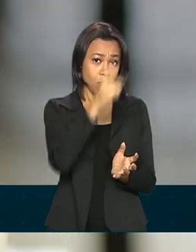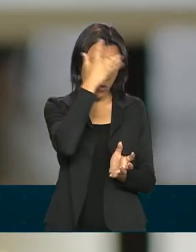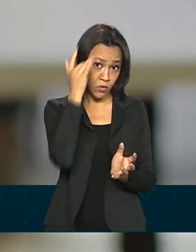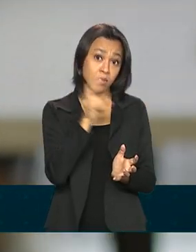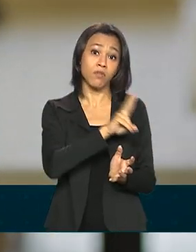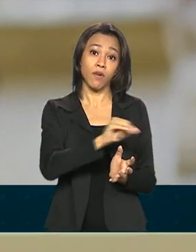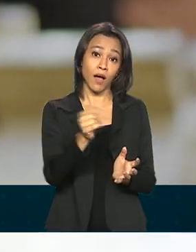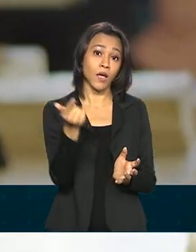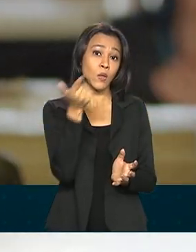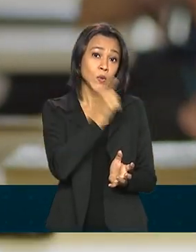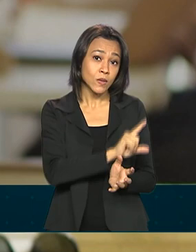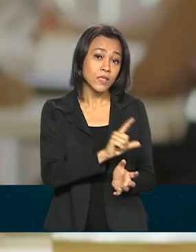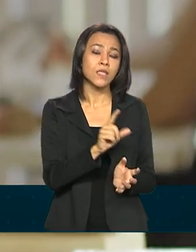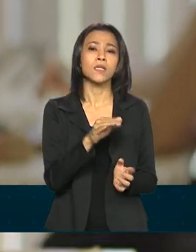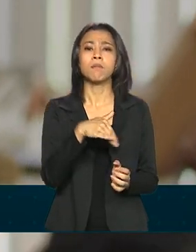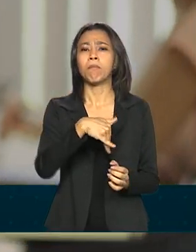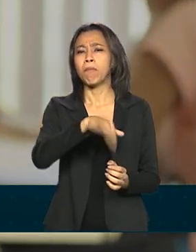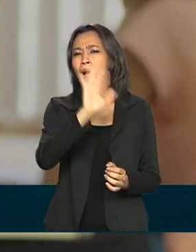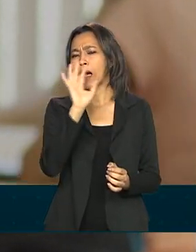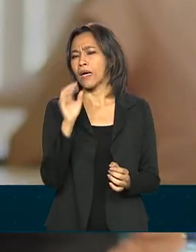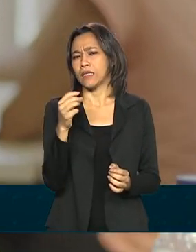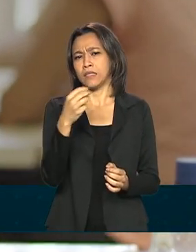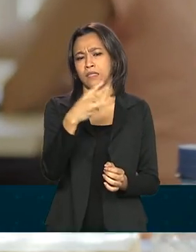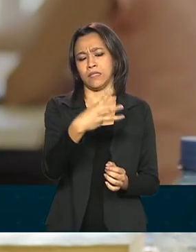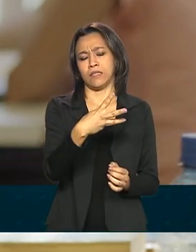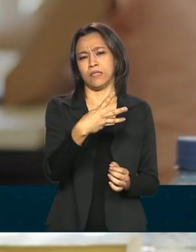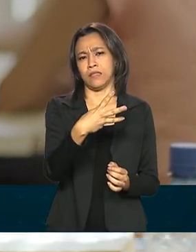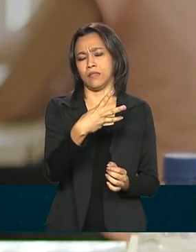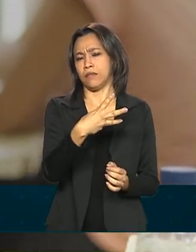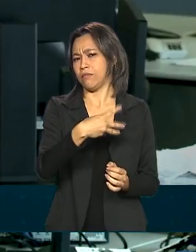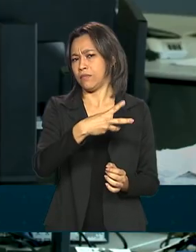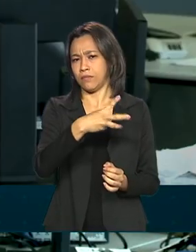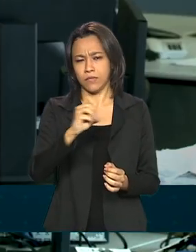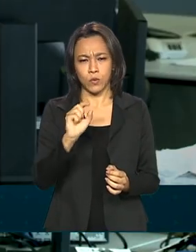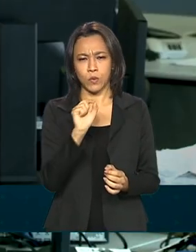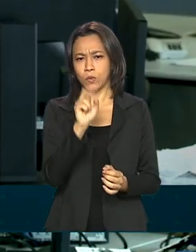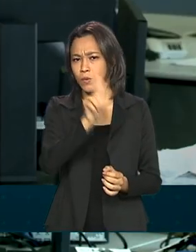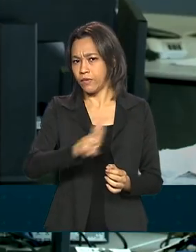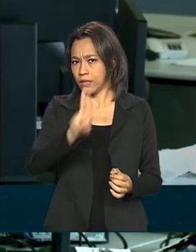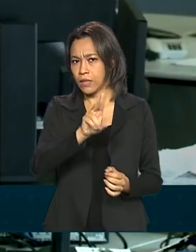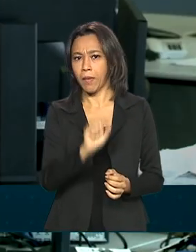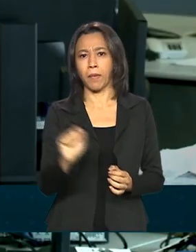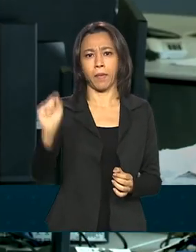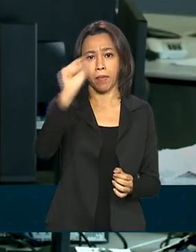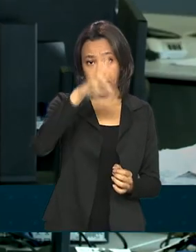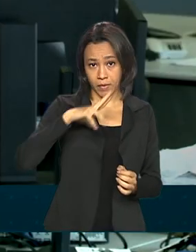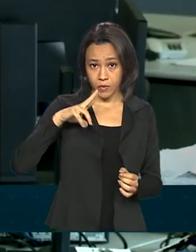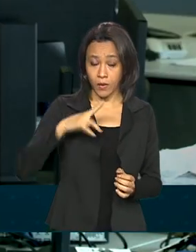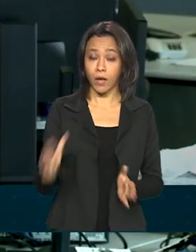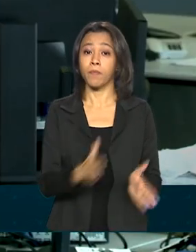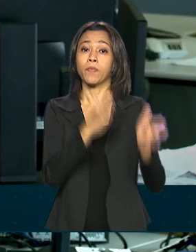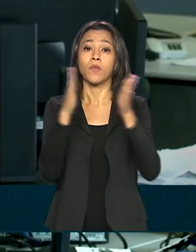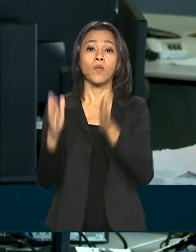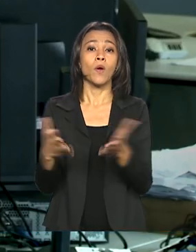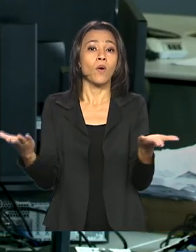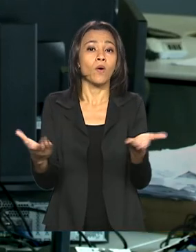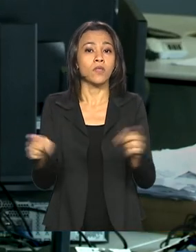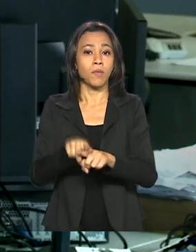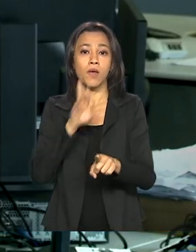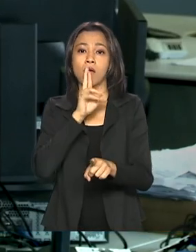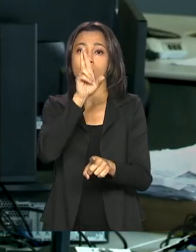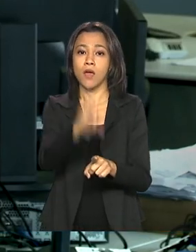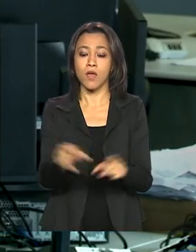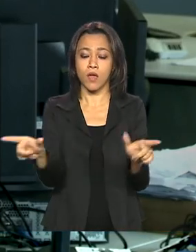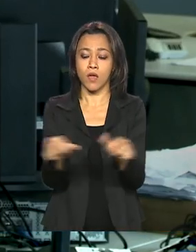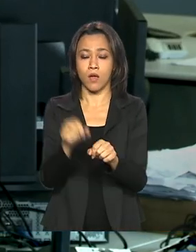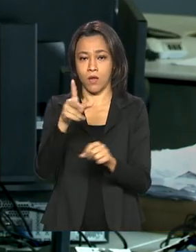estudantil em mais de 1.300 universidades particulares. E hoje sai também o resultado do ProUni. É